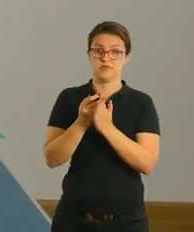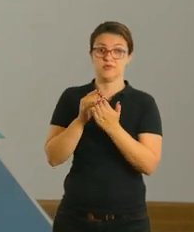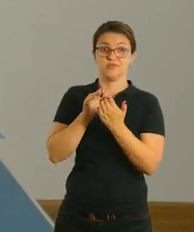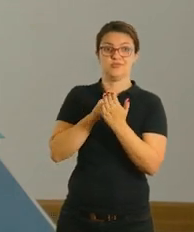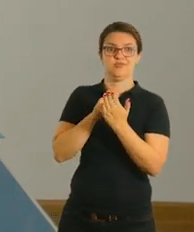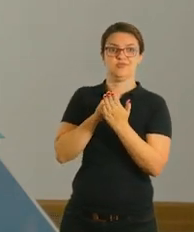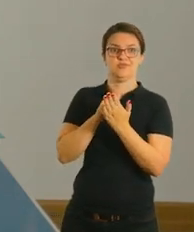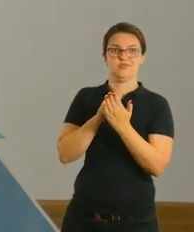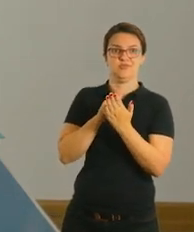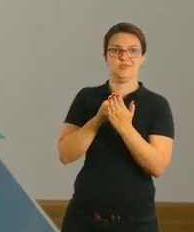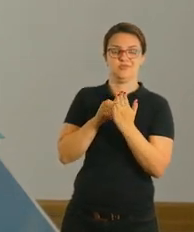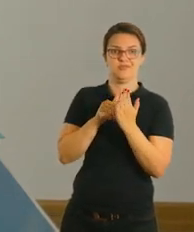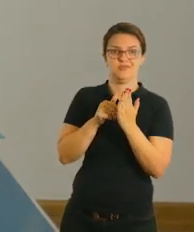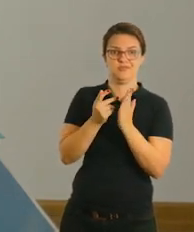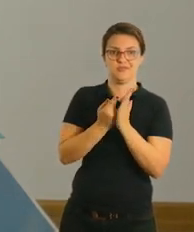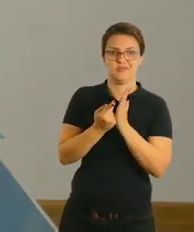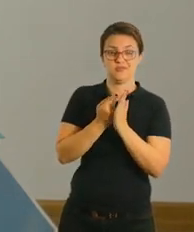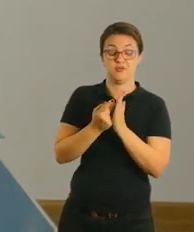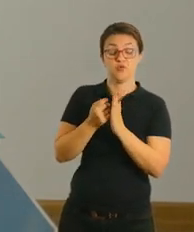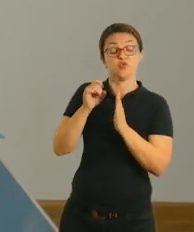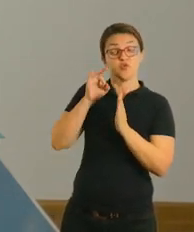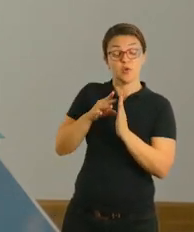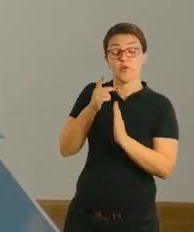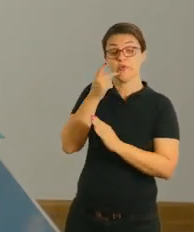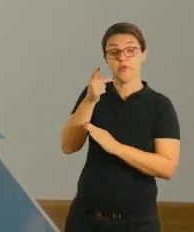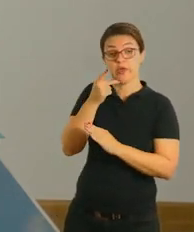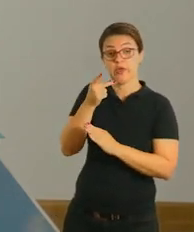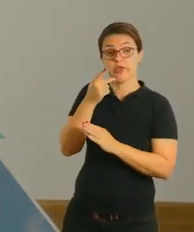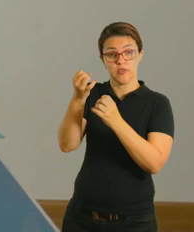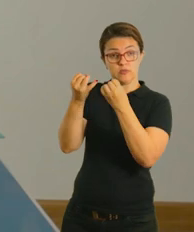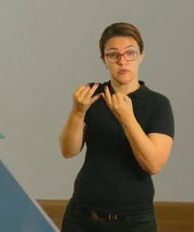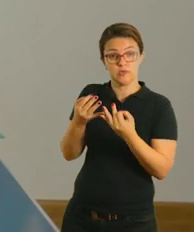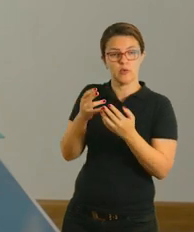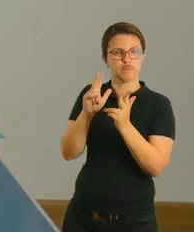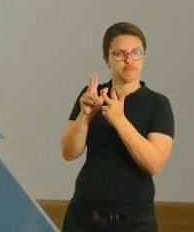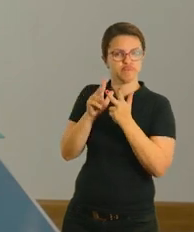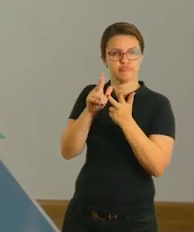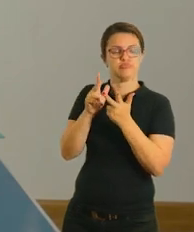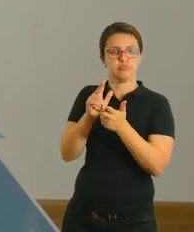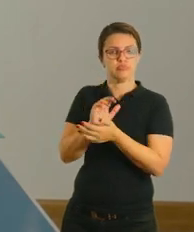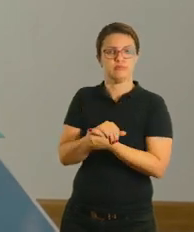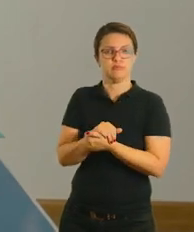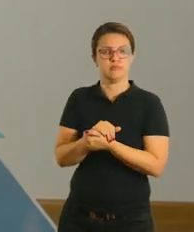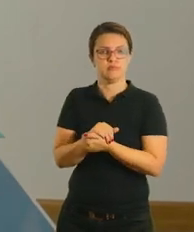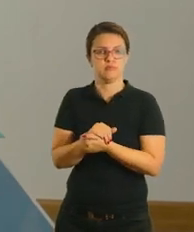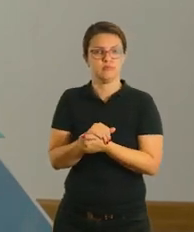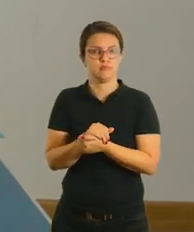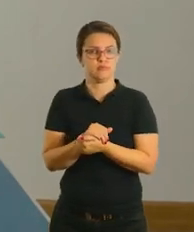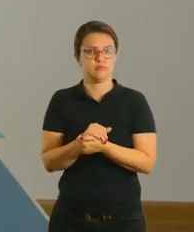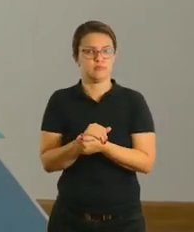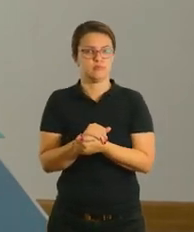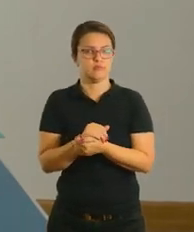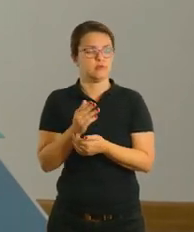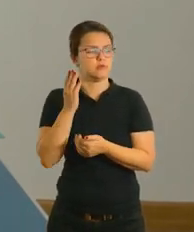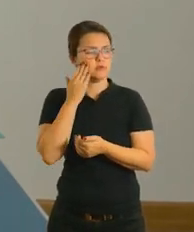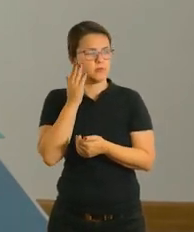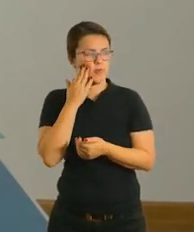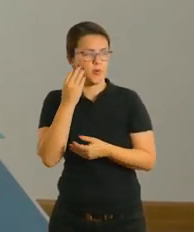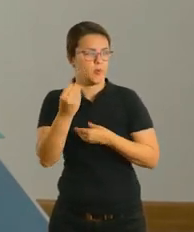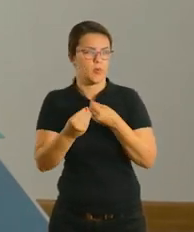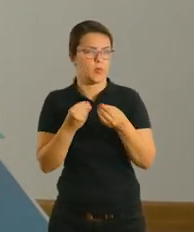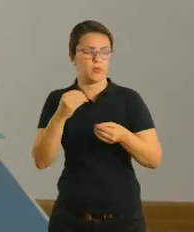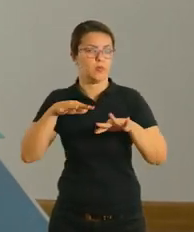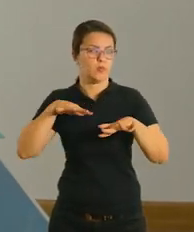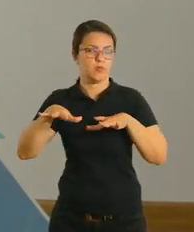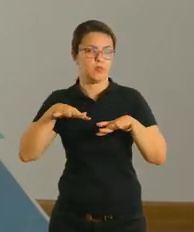para descrever. E outra dica também, peça para ele descrever a posição, porque é ele que está escolhendo a posição, então ele tem que saber como